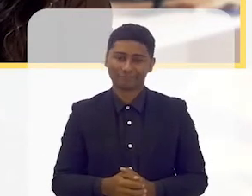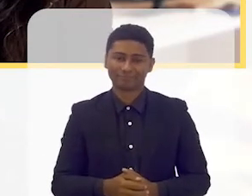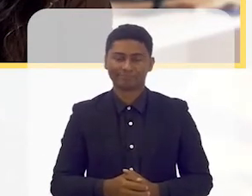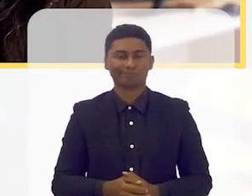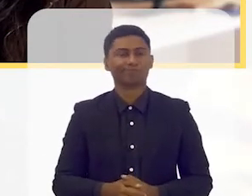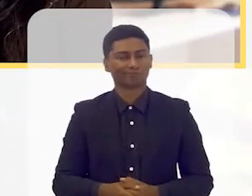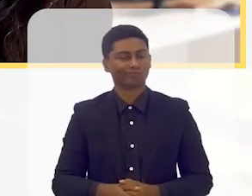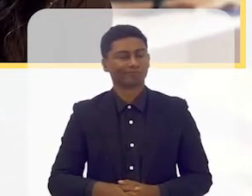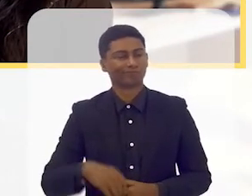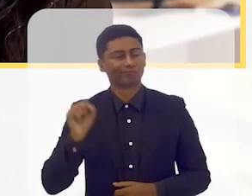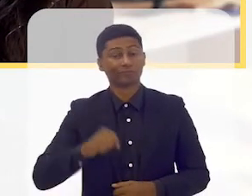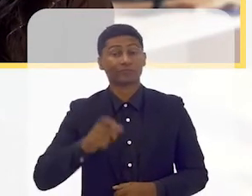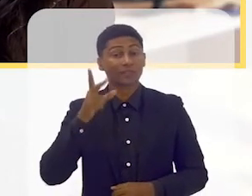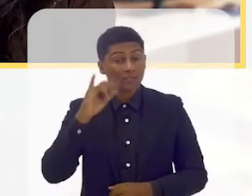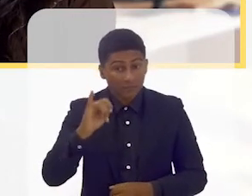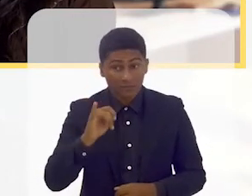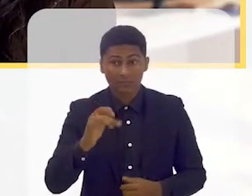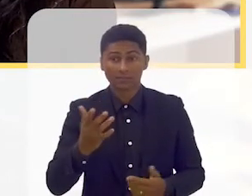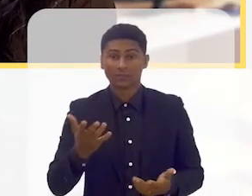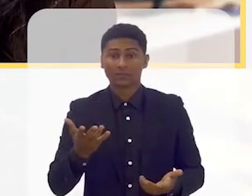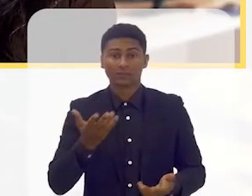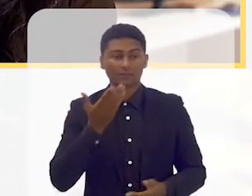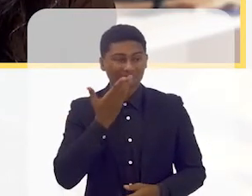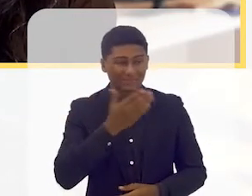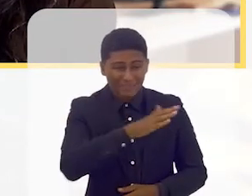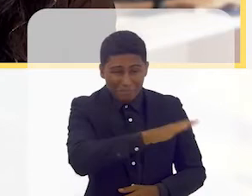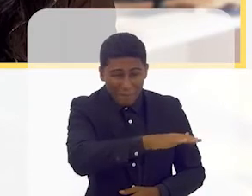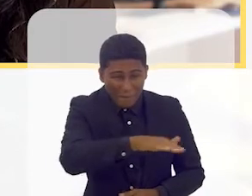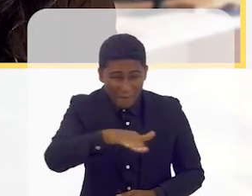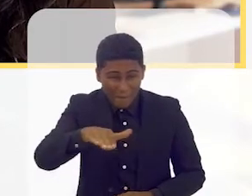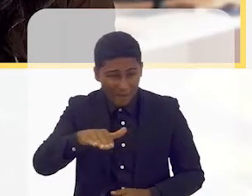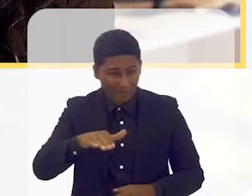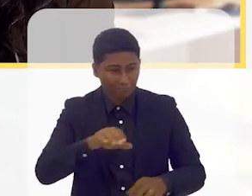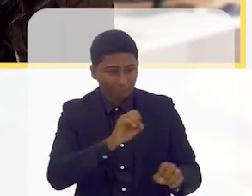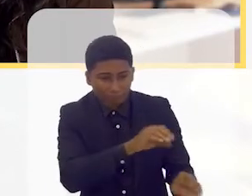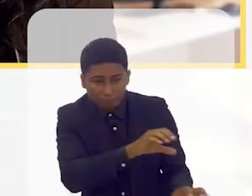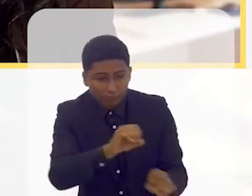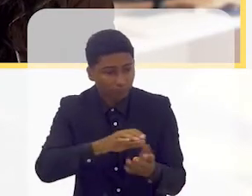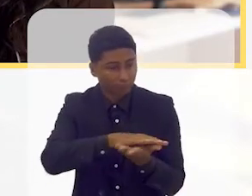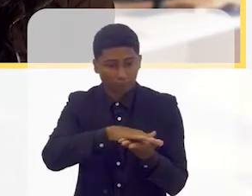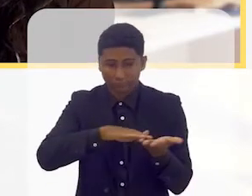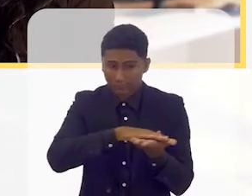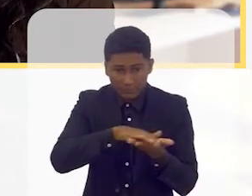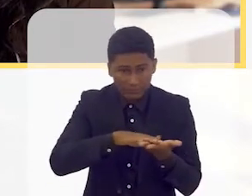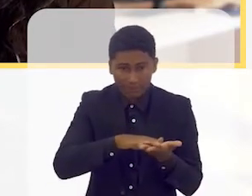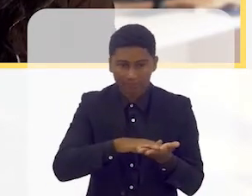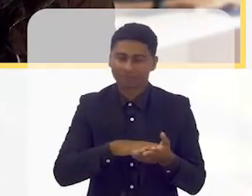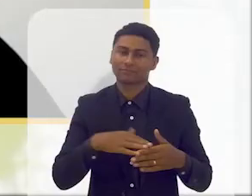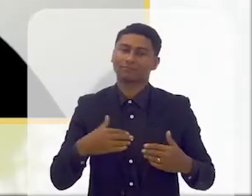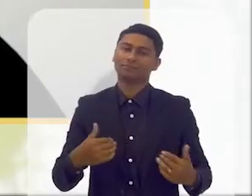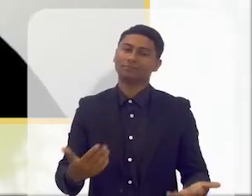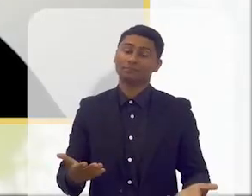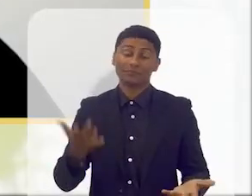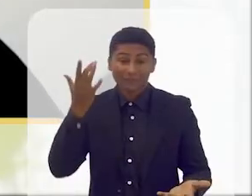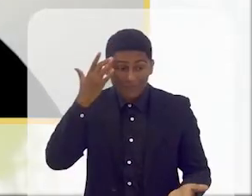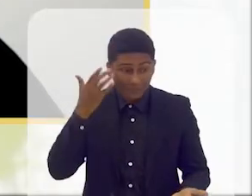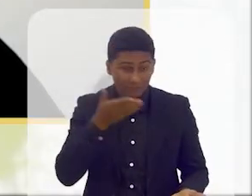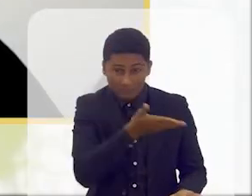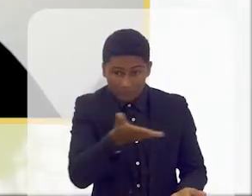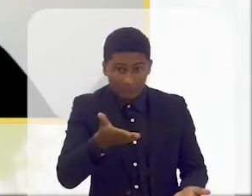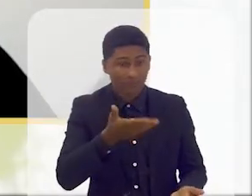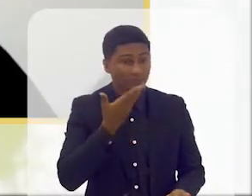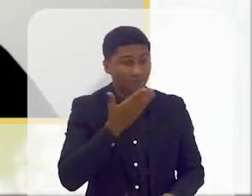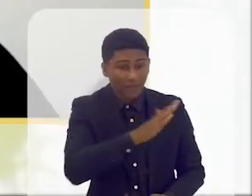Sim, e se isso não for trabalhado desde que as crianças são pequenas, eu acredito que tem que ser as